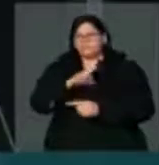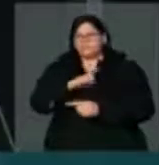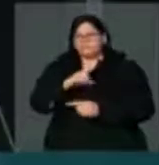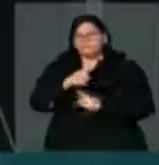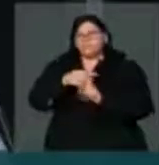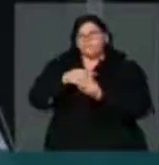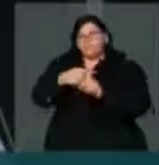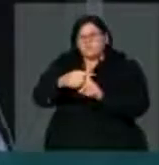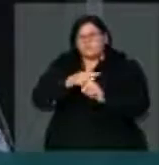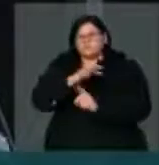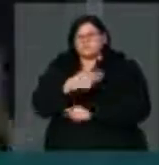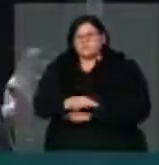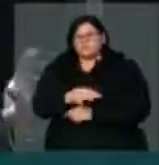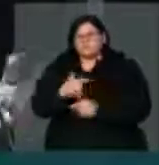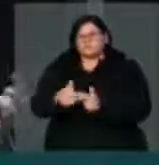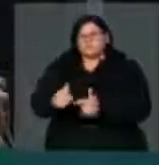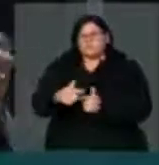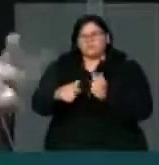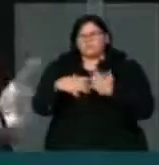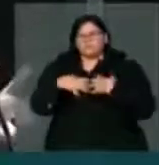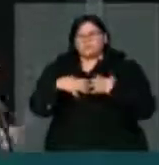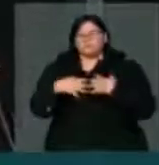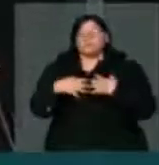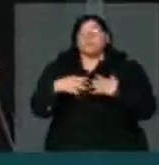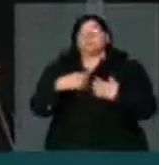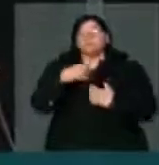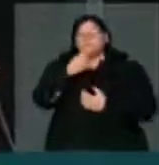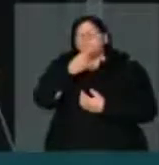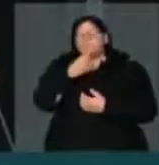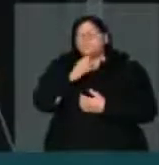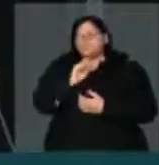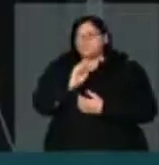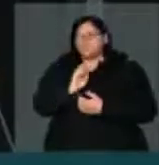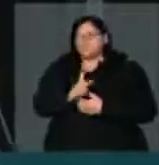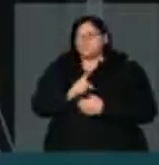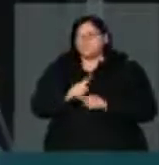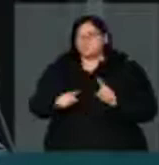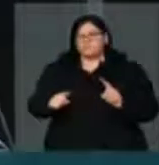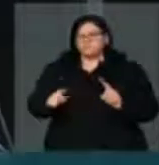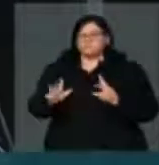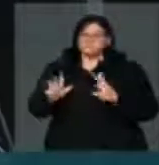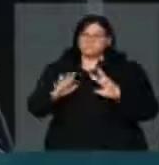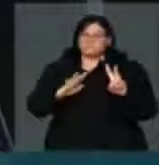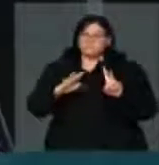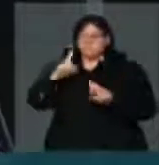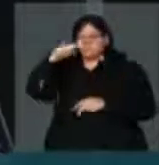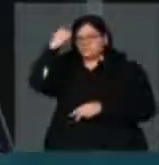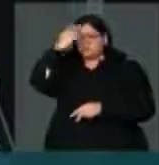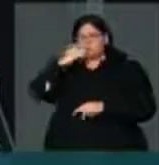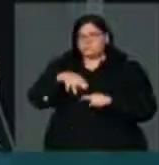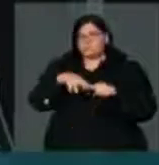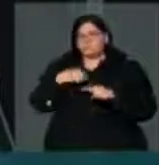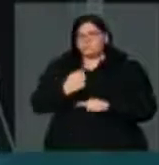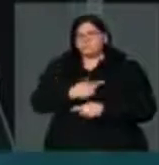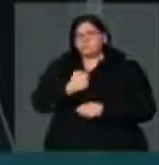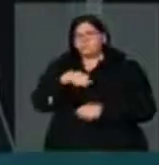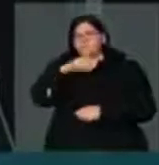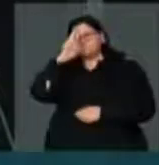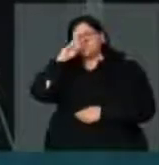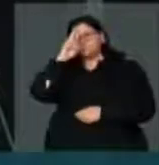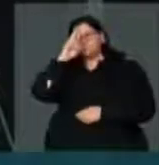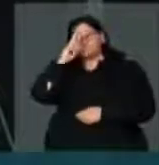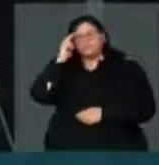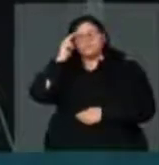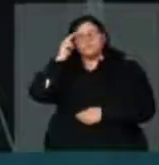Portanto, isso que é o centro aí da chamada Semana Santa, devia ser objeto de